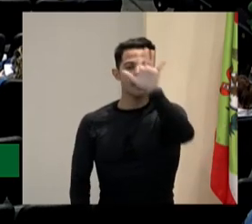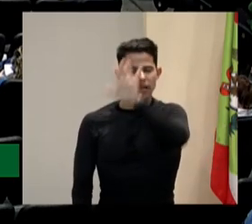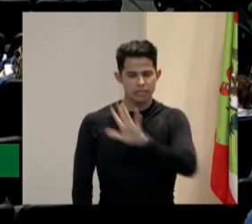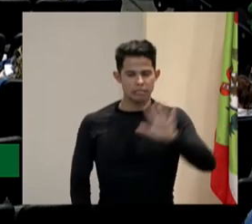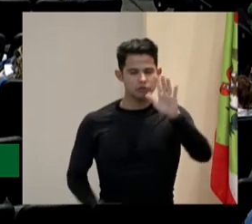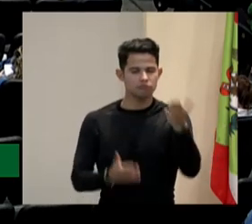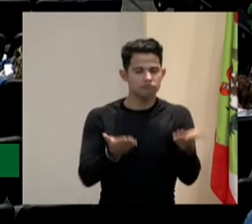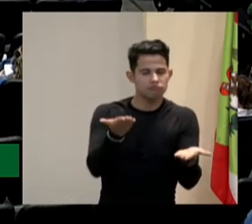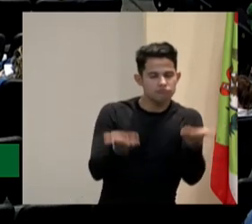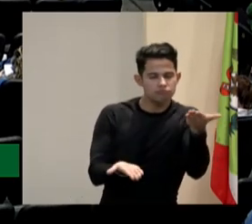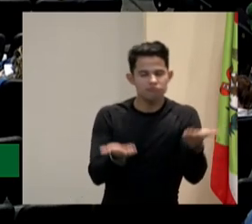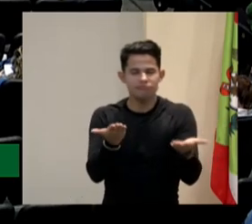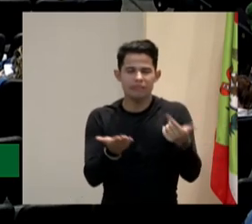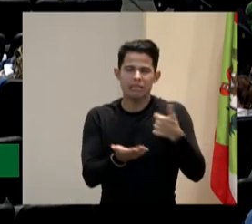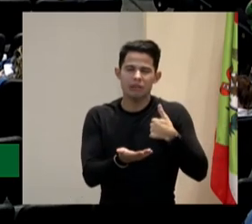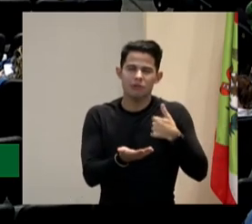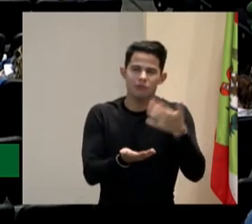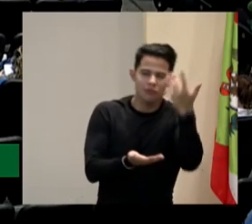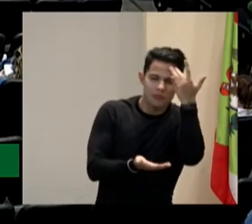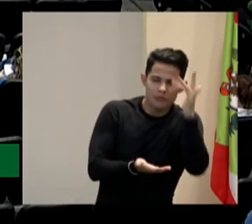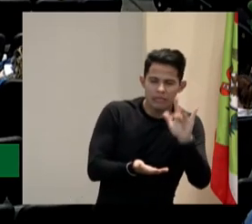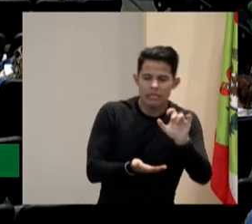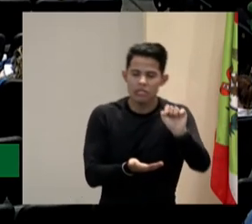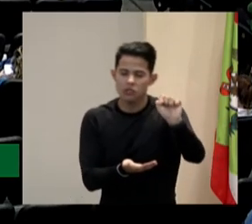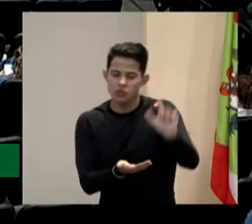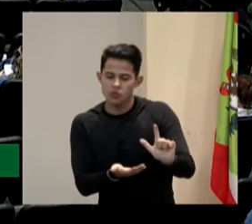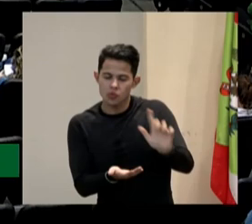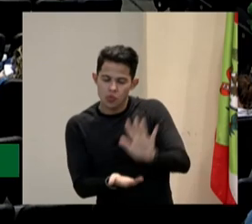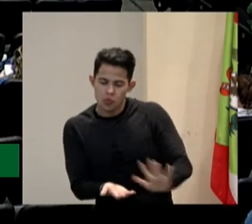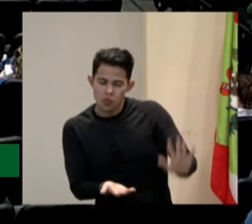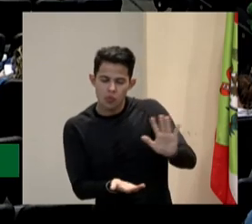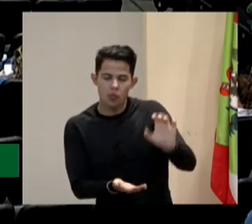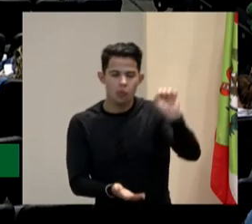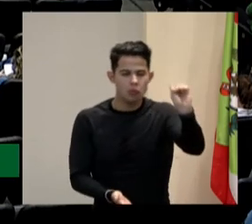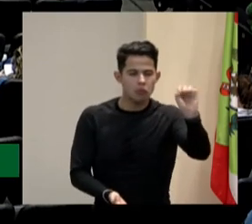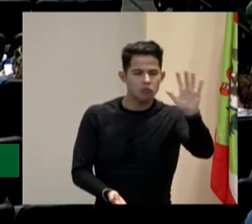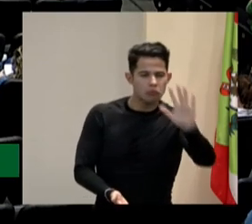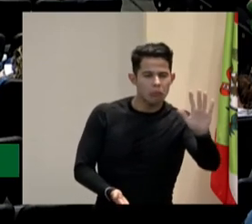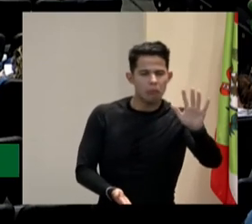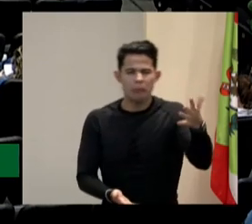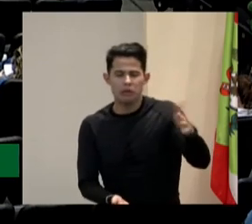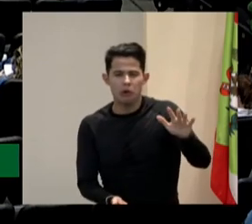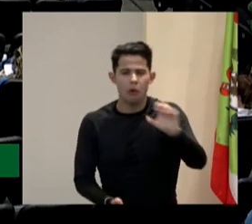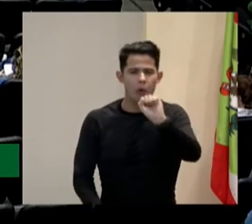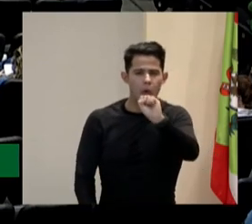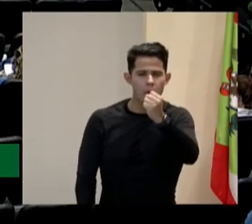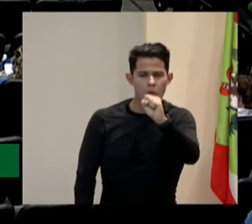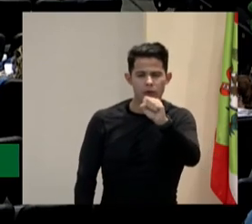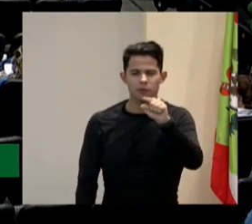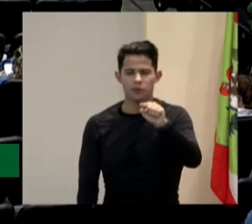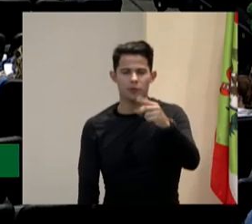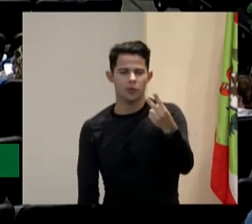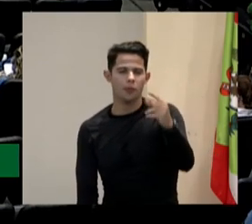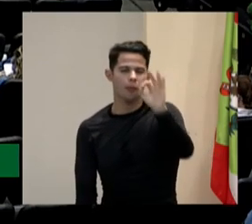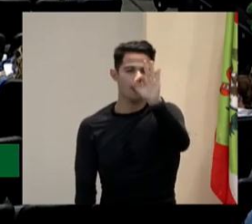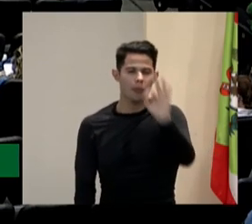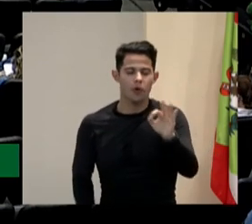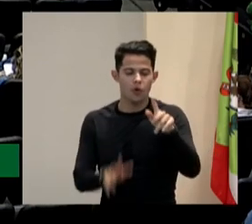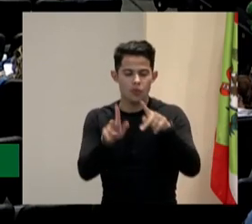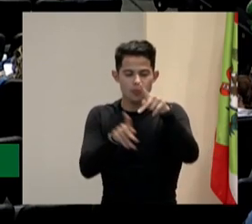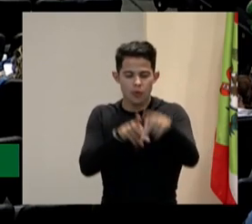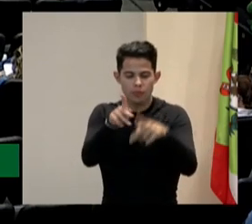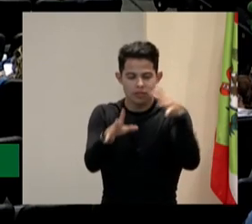tem aí, agora eu não lembro se é a sul ou a sudeste, mas uma é 8,2%, a outra é 8,8% da população PCD